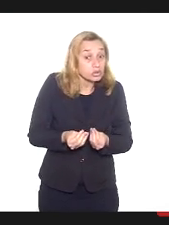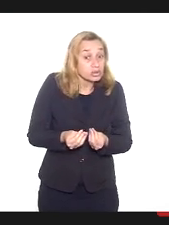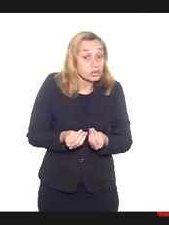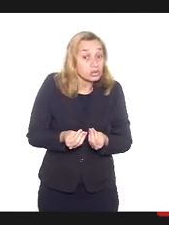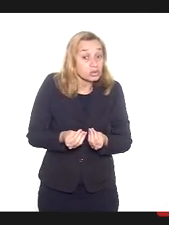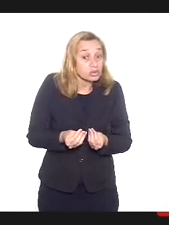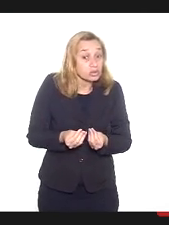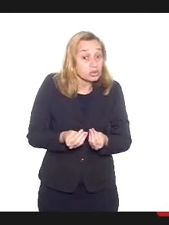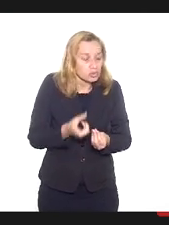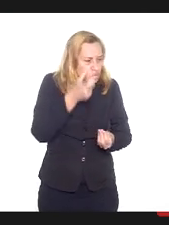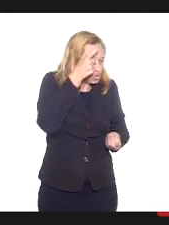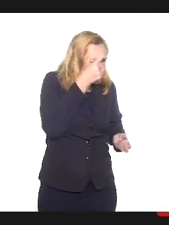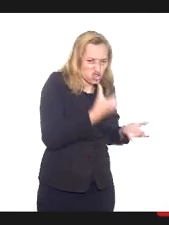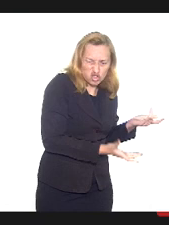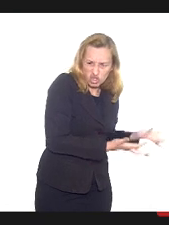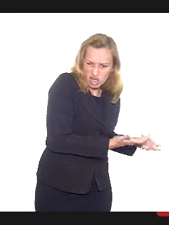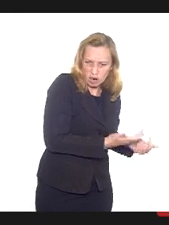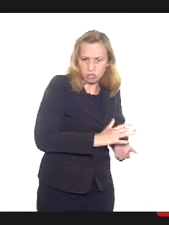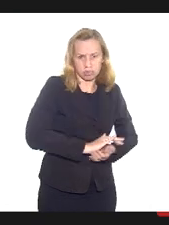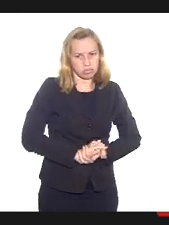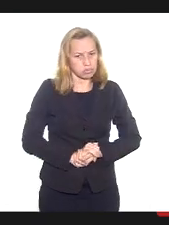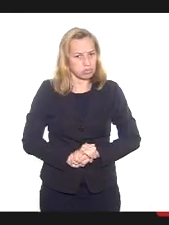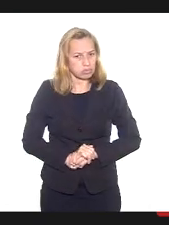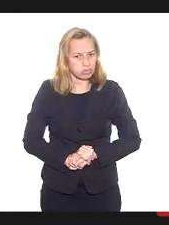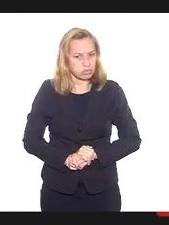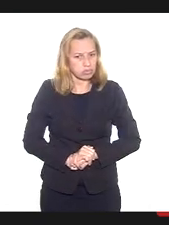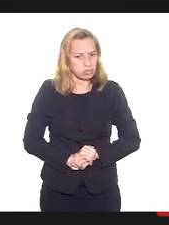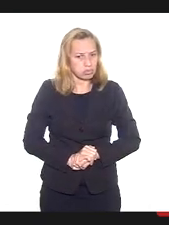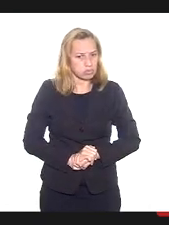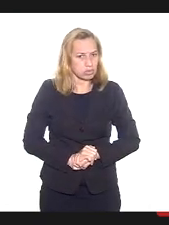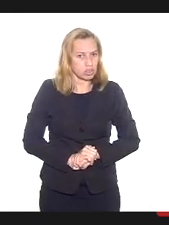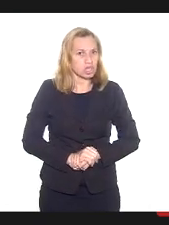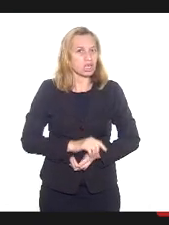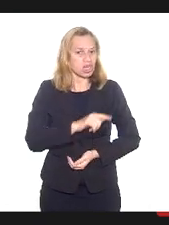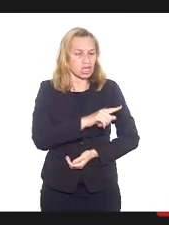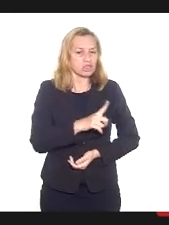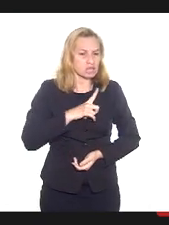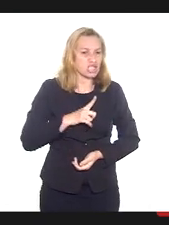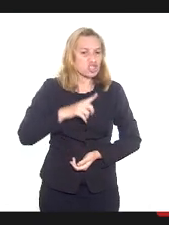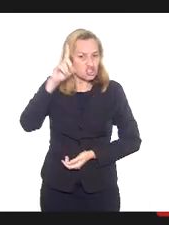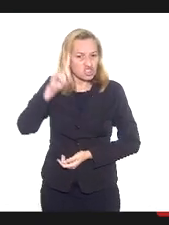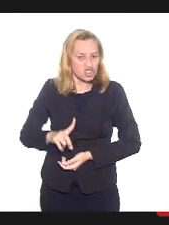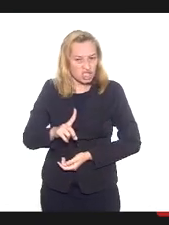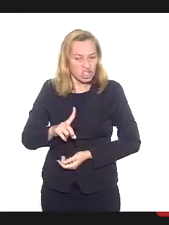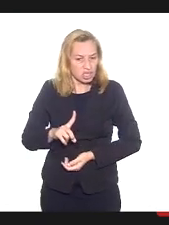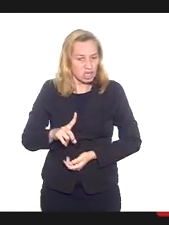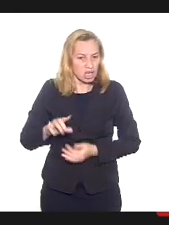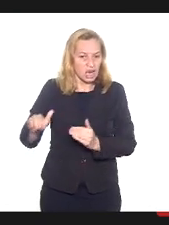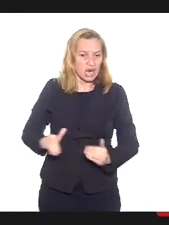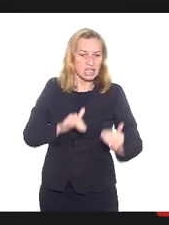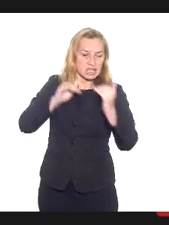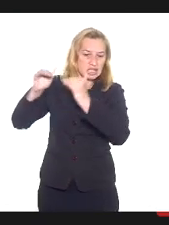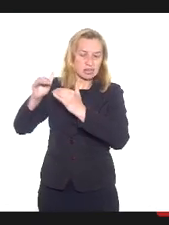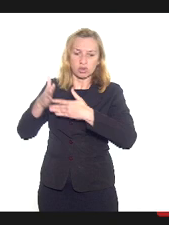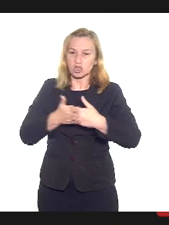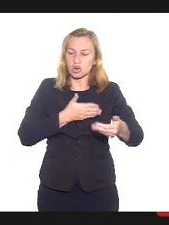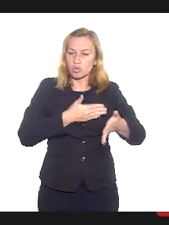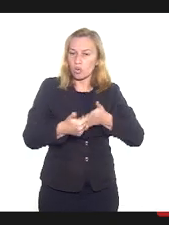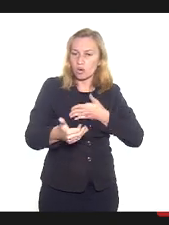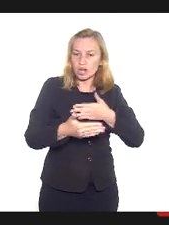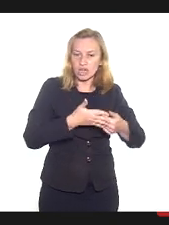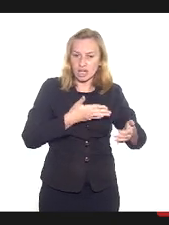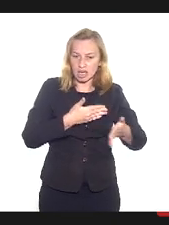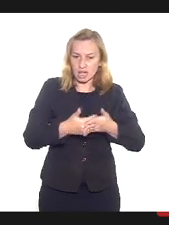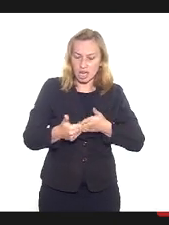frutos do diabo. E que eles têm direito, portanto, acima de qualquer autoridade civil ou religiosa